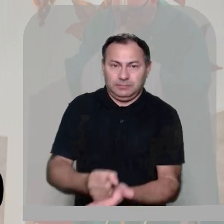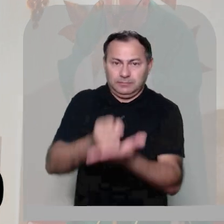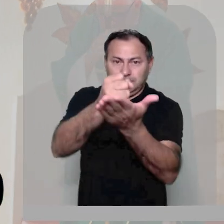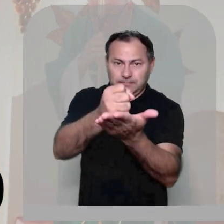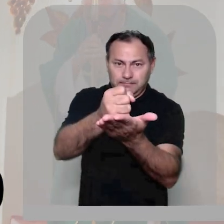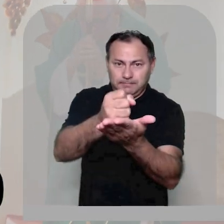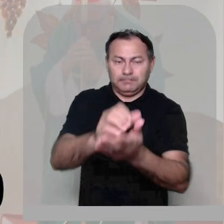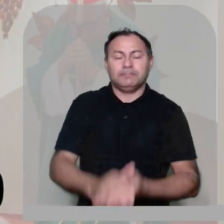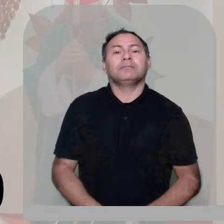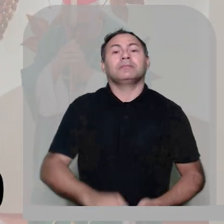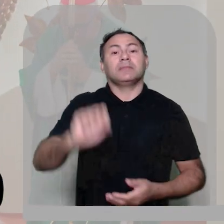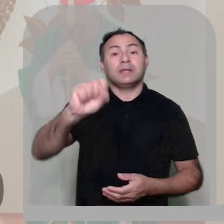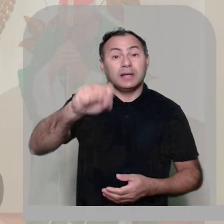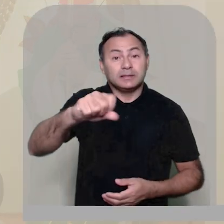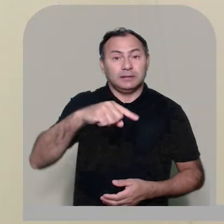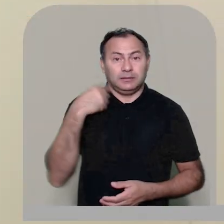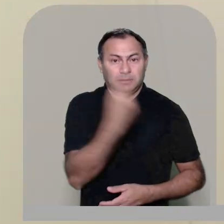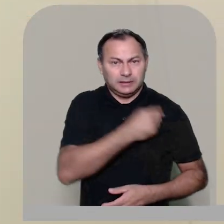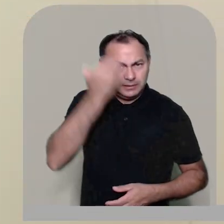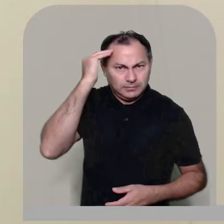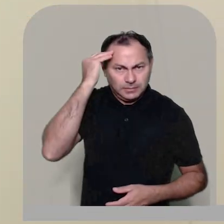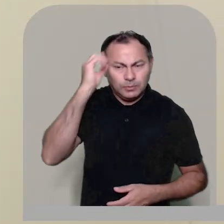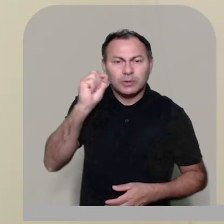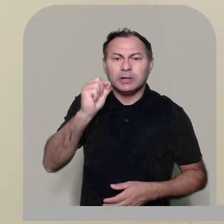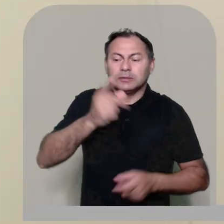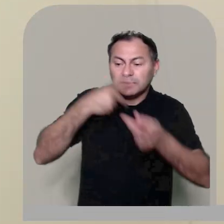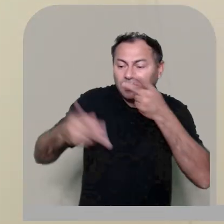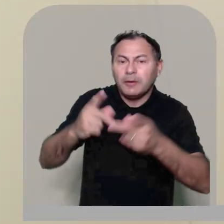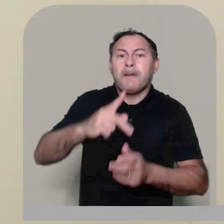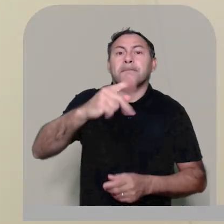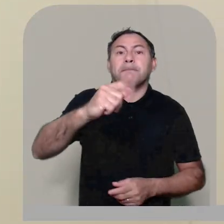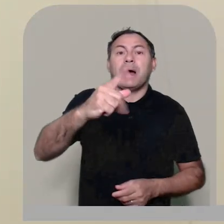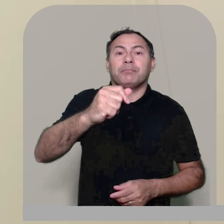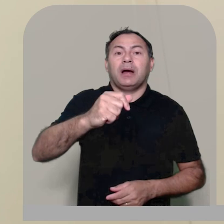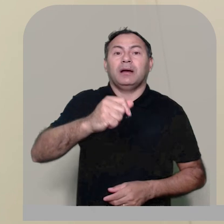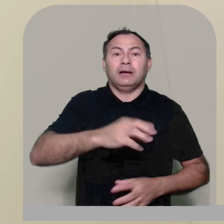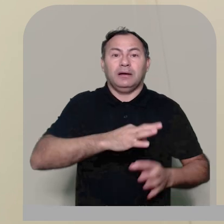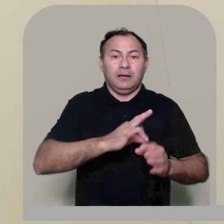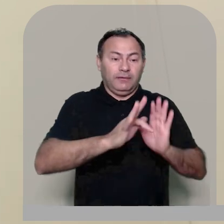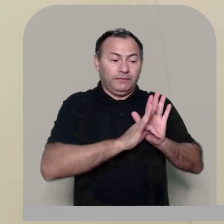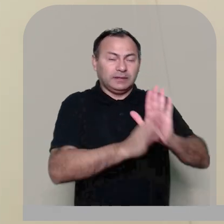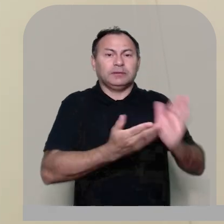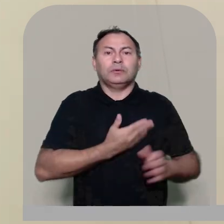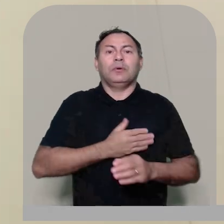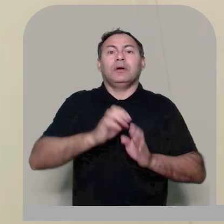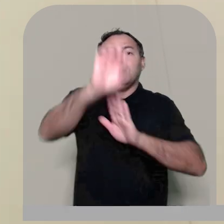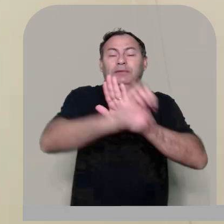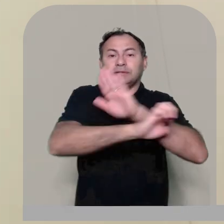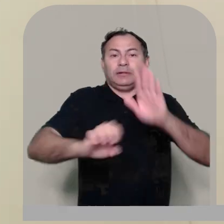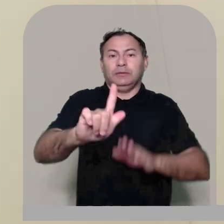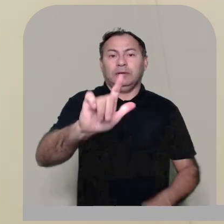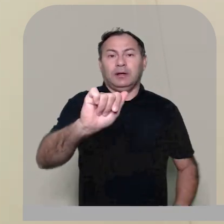salvação assim entendemos o que nos diz o papa francisco na evangelho gáudio